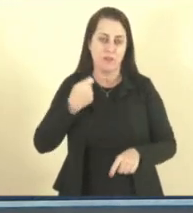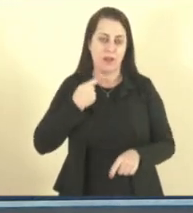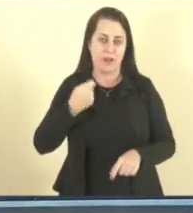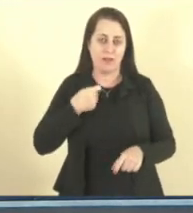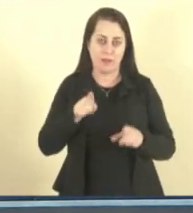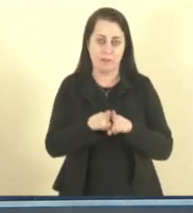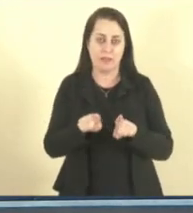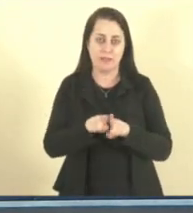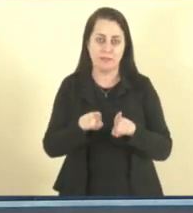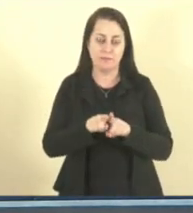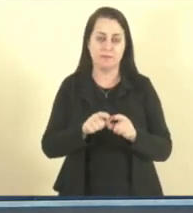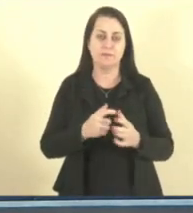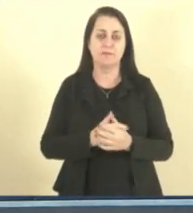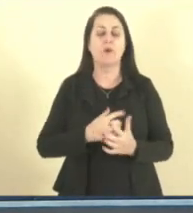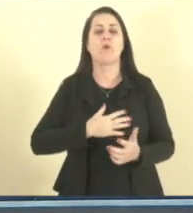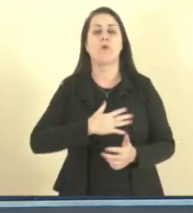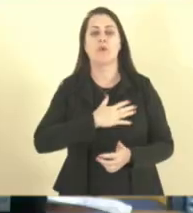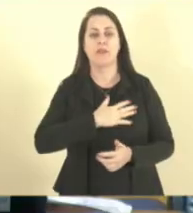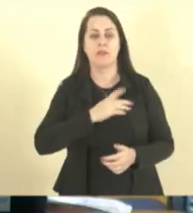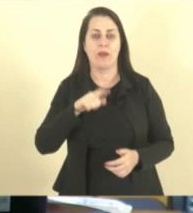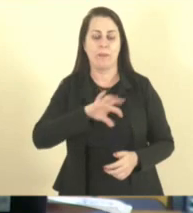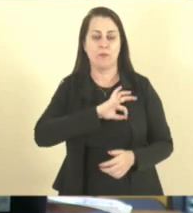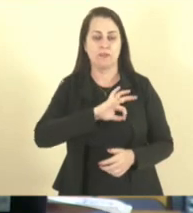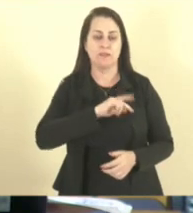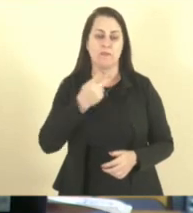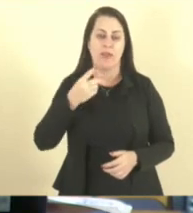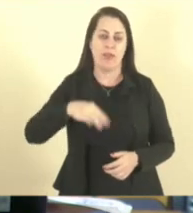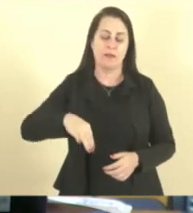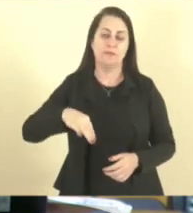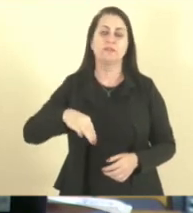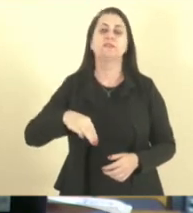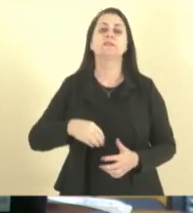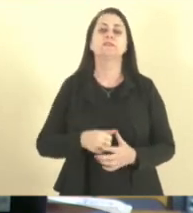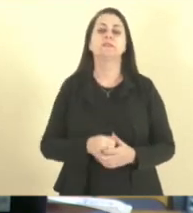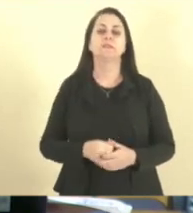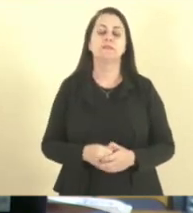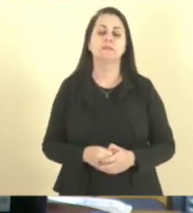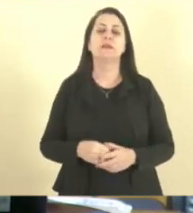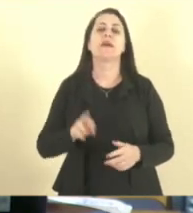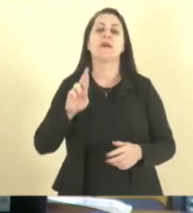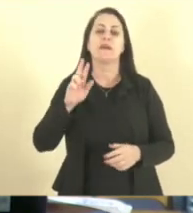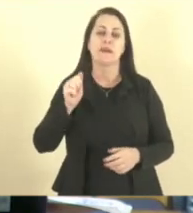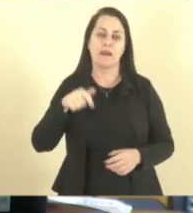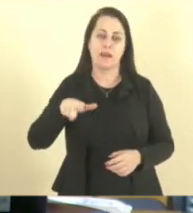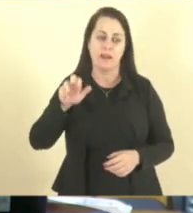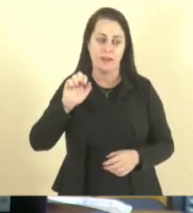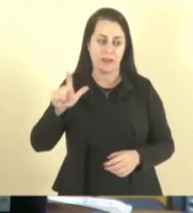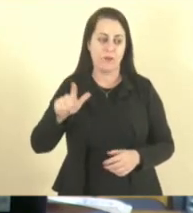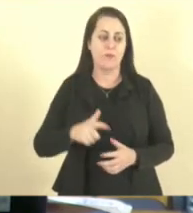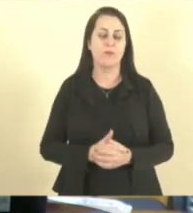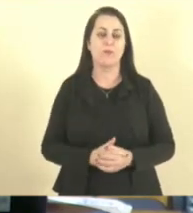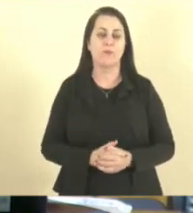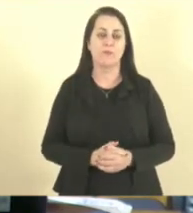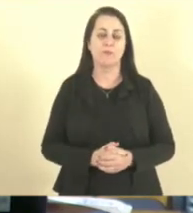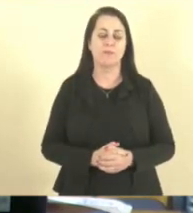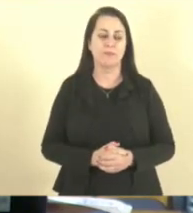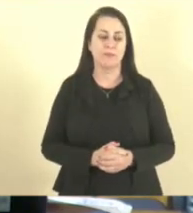também. Coronel, é policial militar, coronel da polícia aposentada. E Raquel é nossa querida...